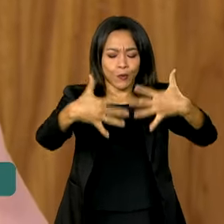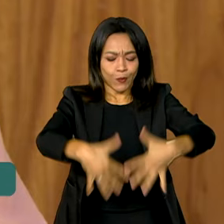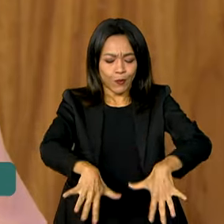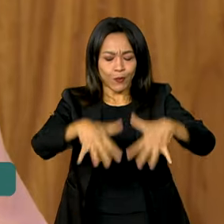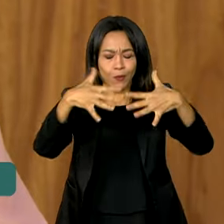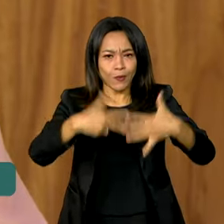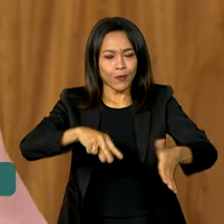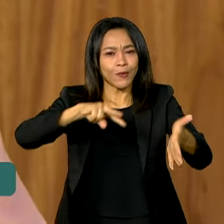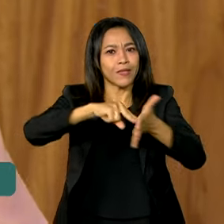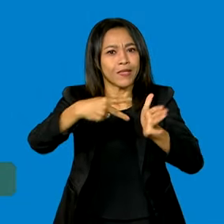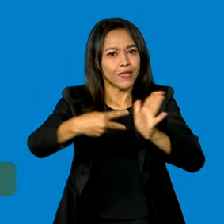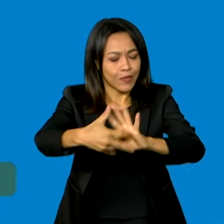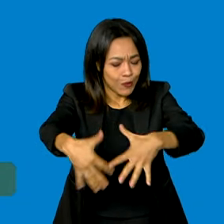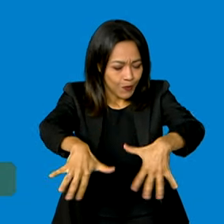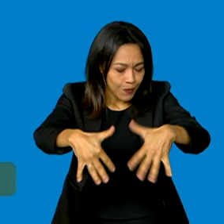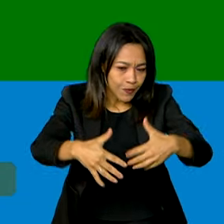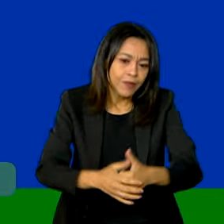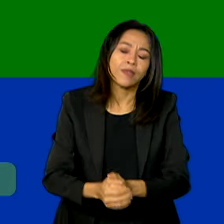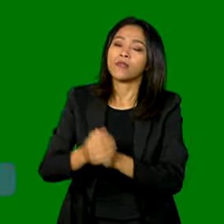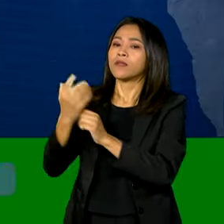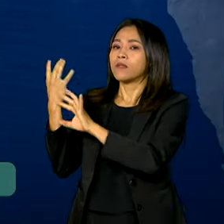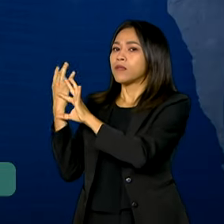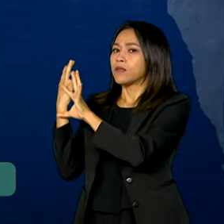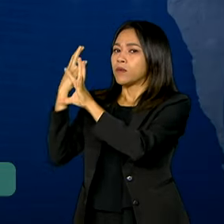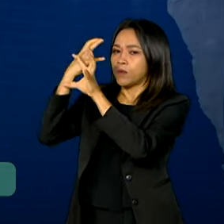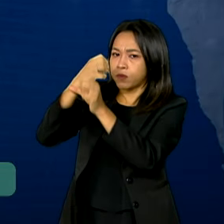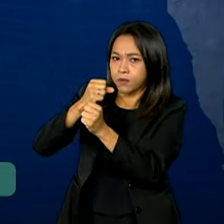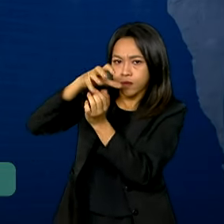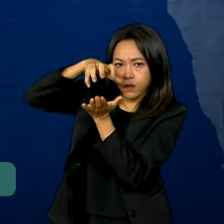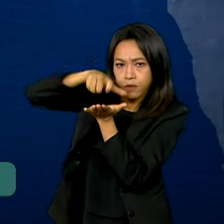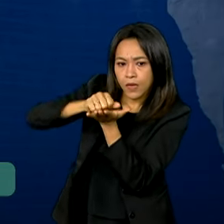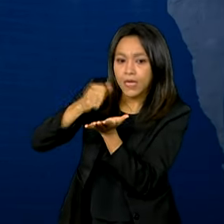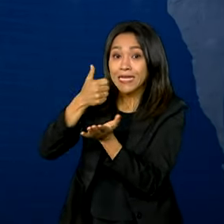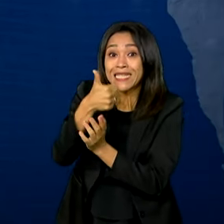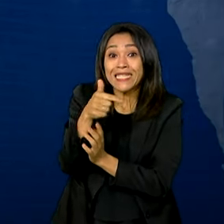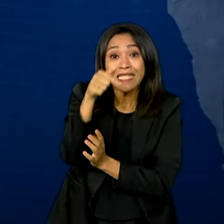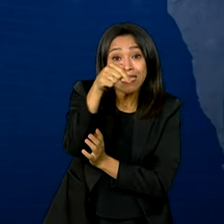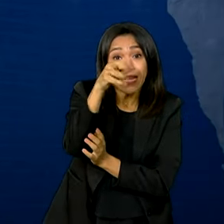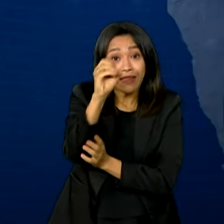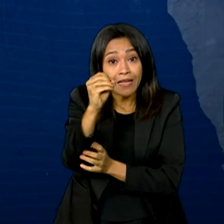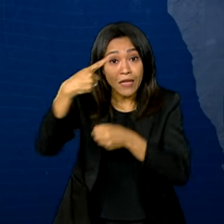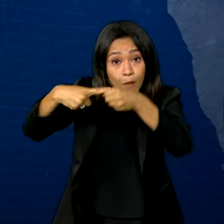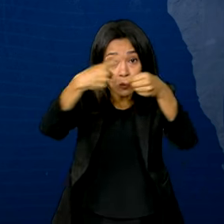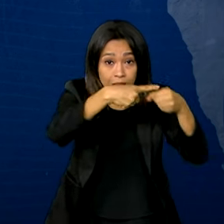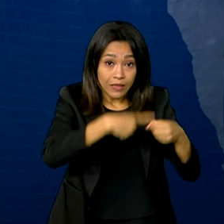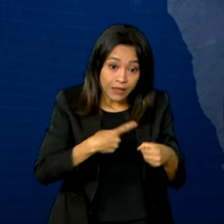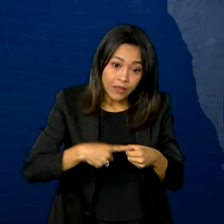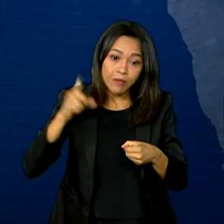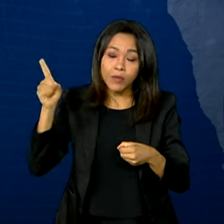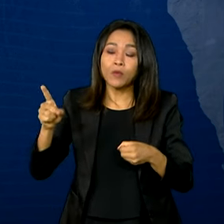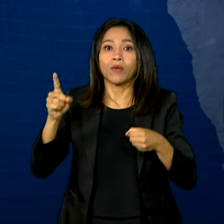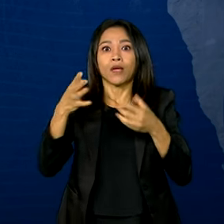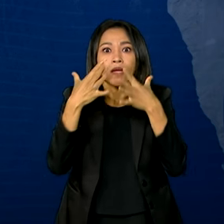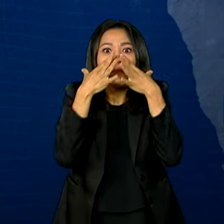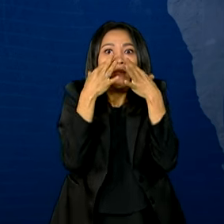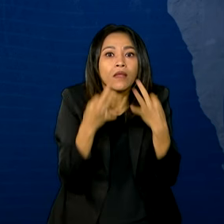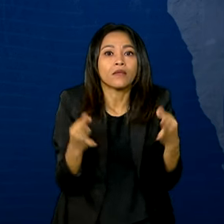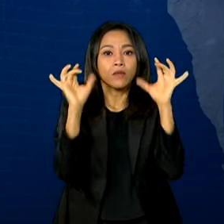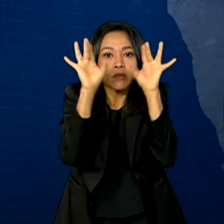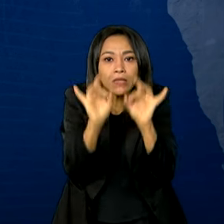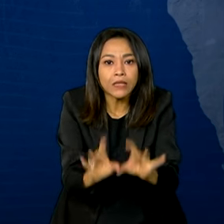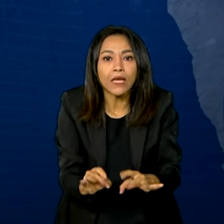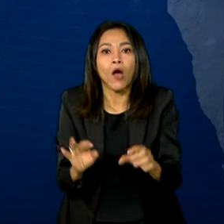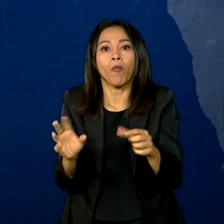significativo. Ao analisar os 70 municípios considerados prioritários para preservar o equilíbrio